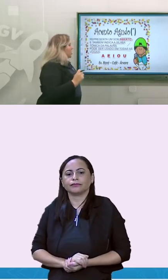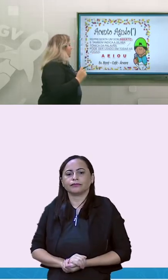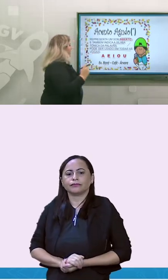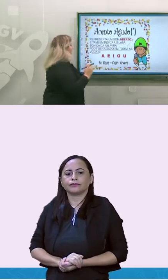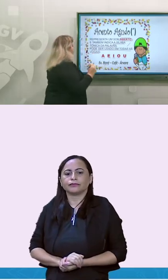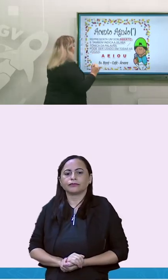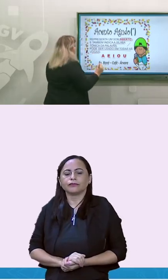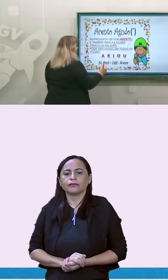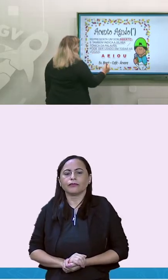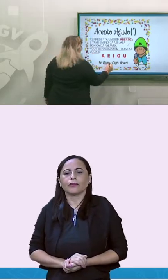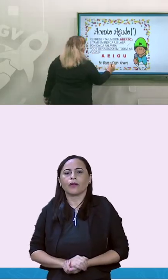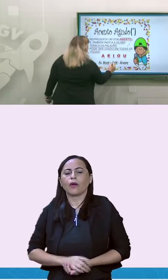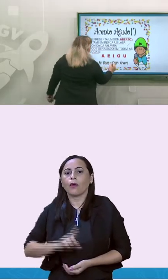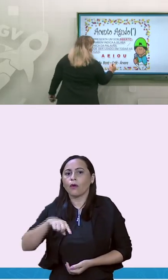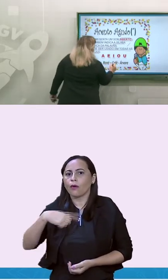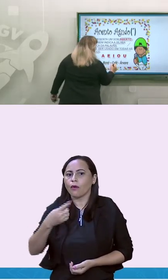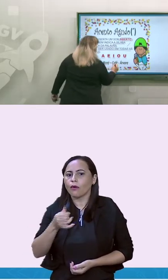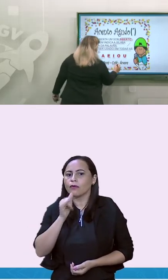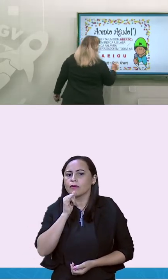Agora, o café.